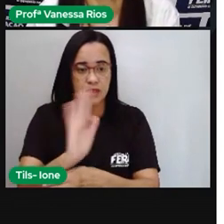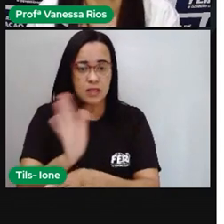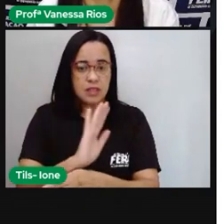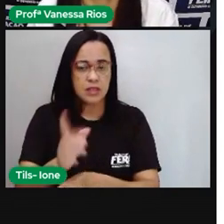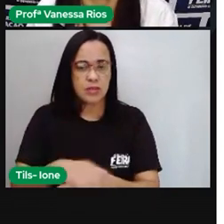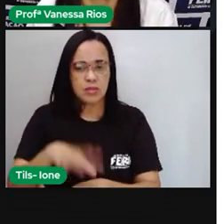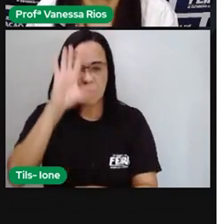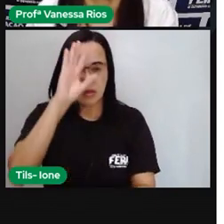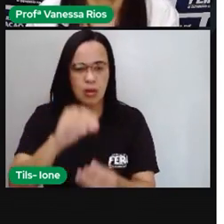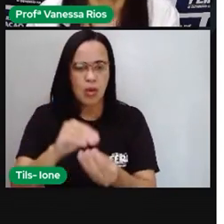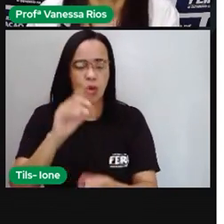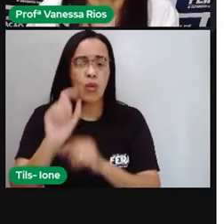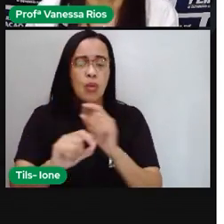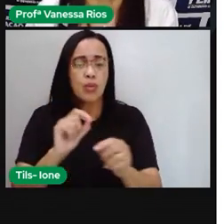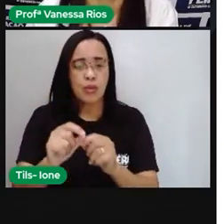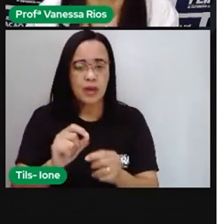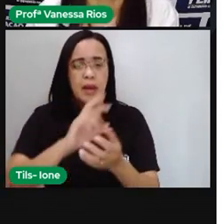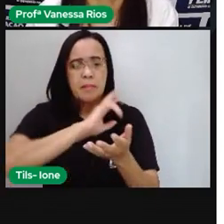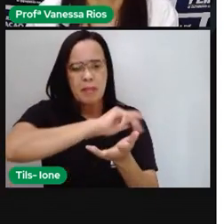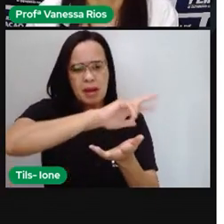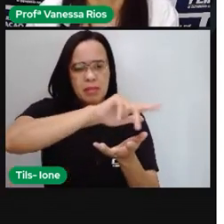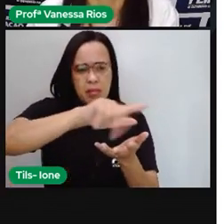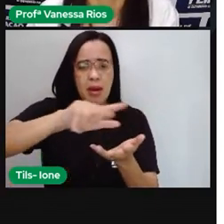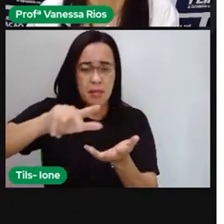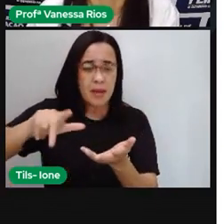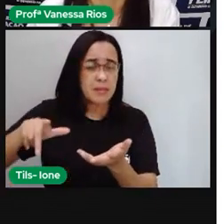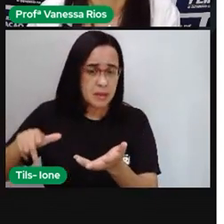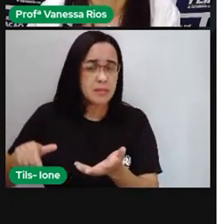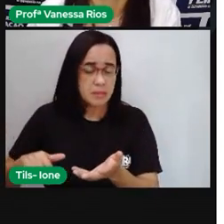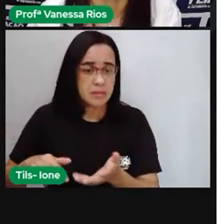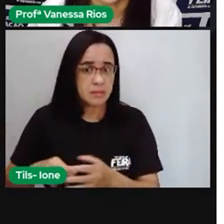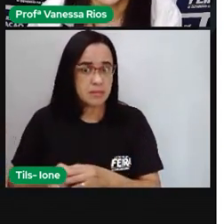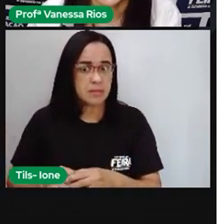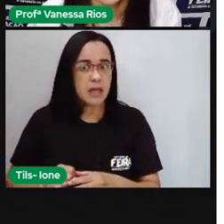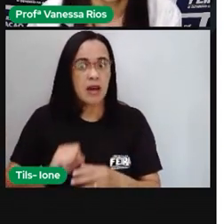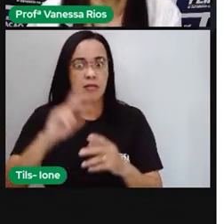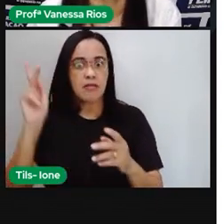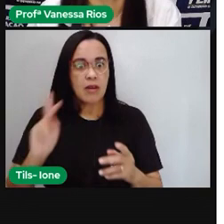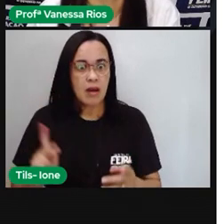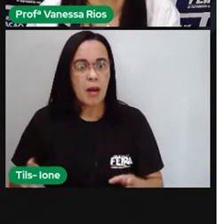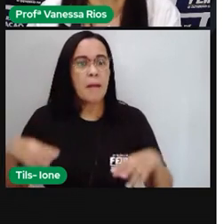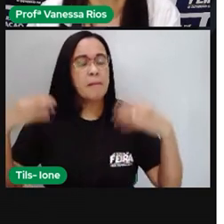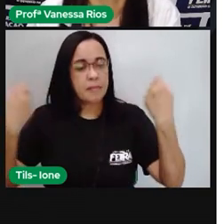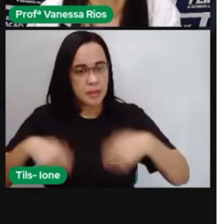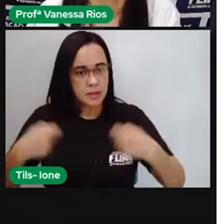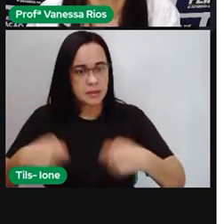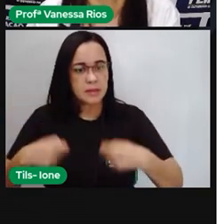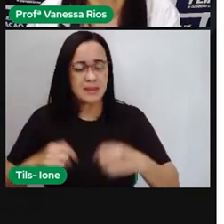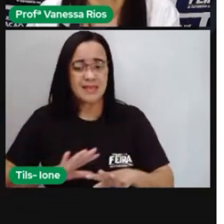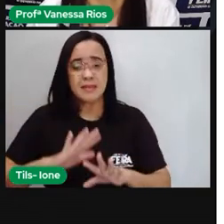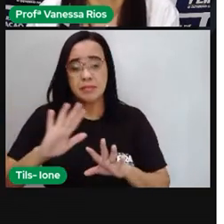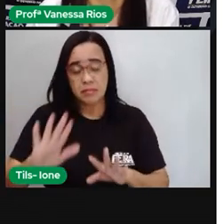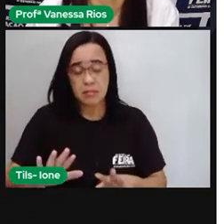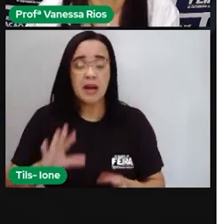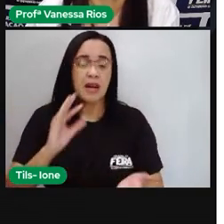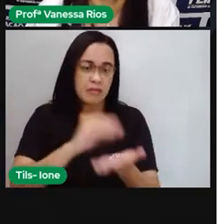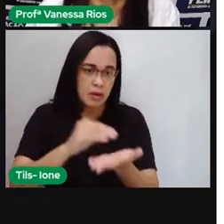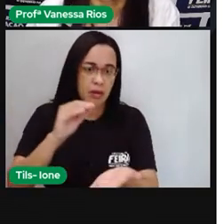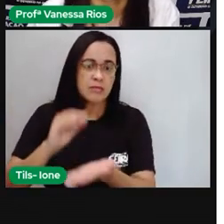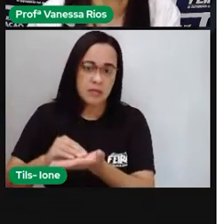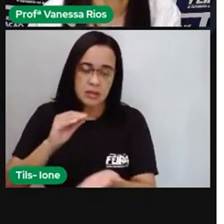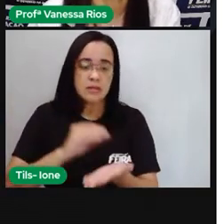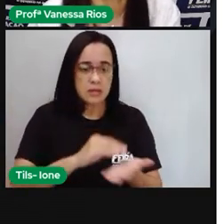entende o quanto a diversidade é algo para ser valorizado. Mas, infelizmente, ainda segue nas